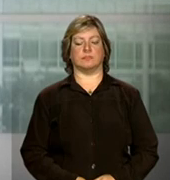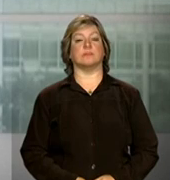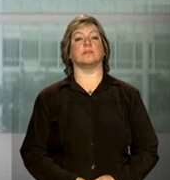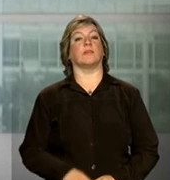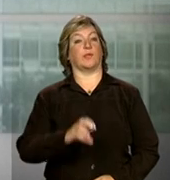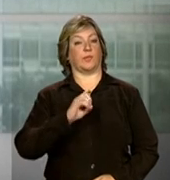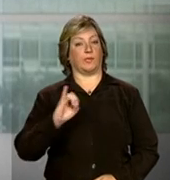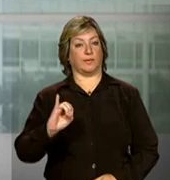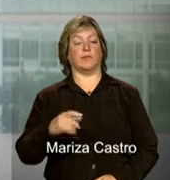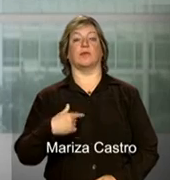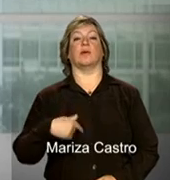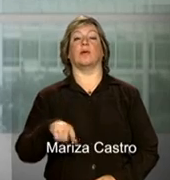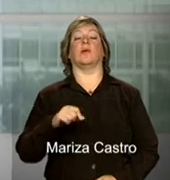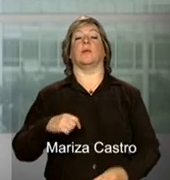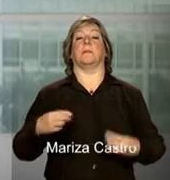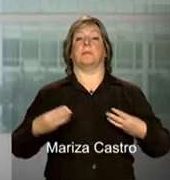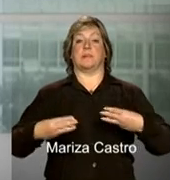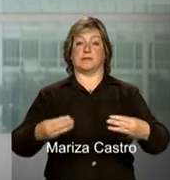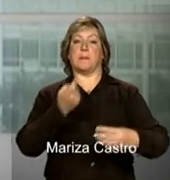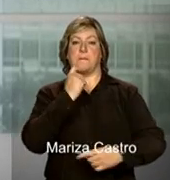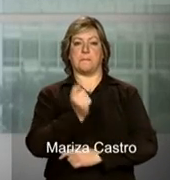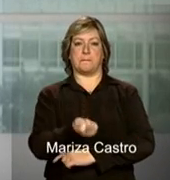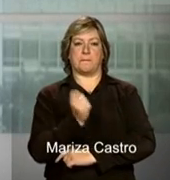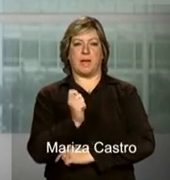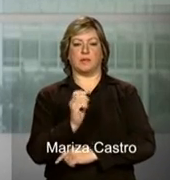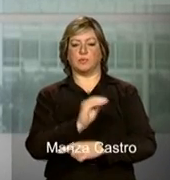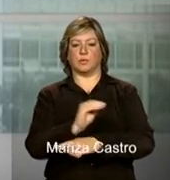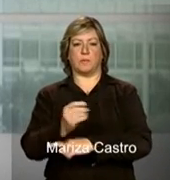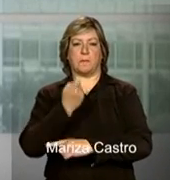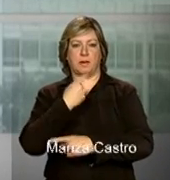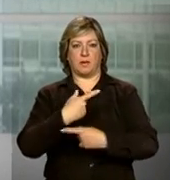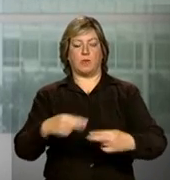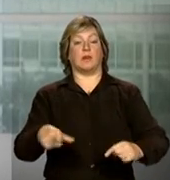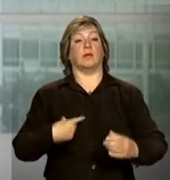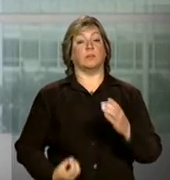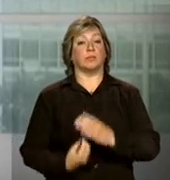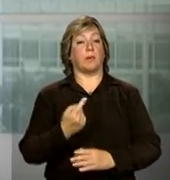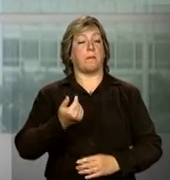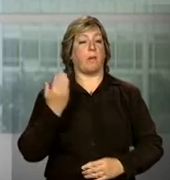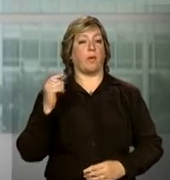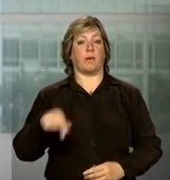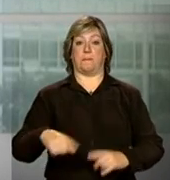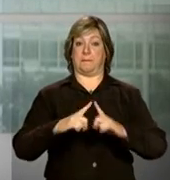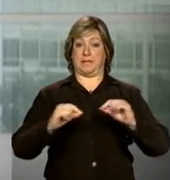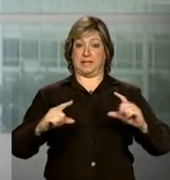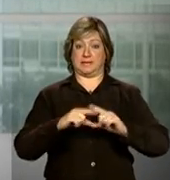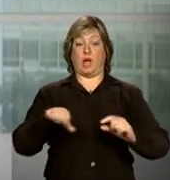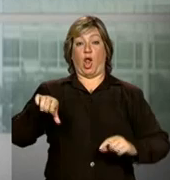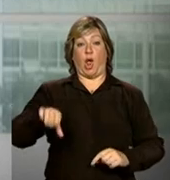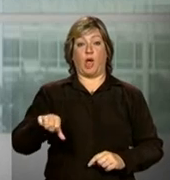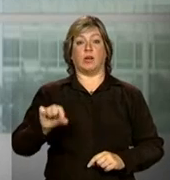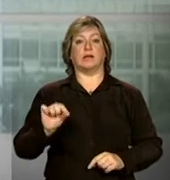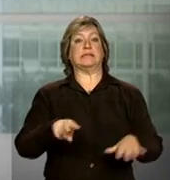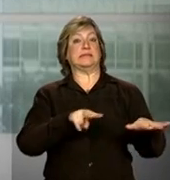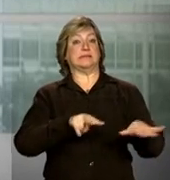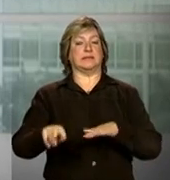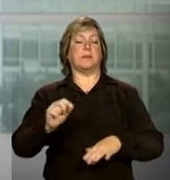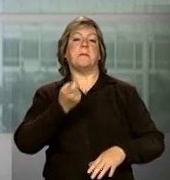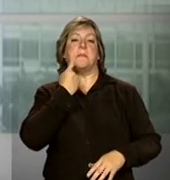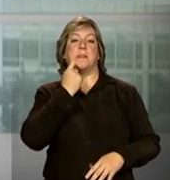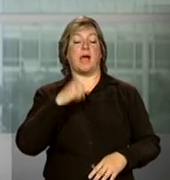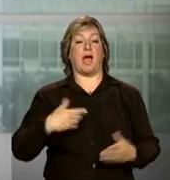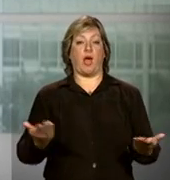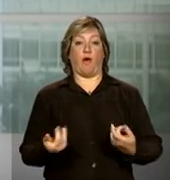Olá, o Ministério da Pesca e Aquicultura lançou há pouco em Brasília a nona semana do peixe.